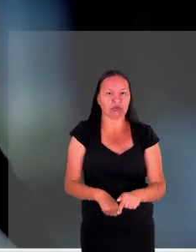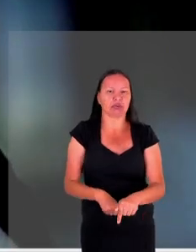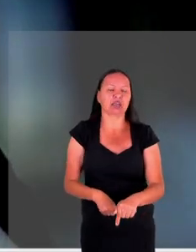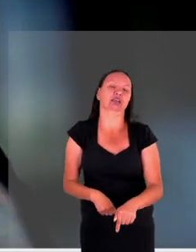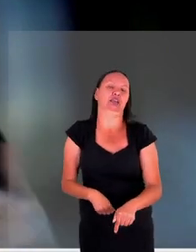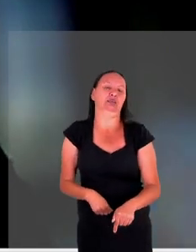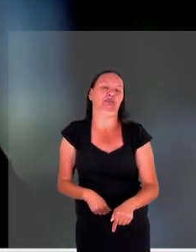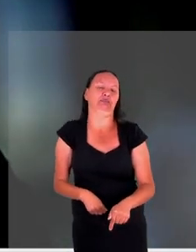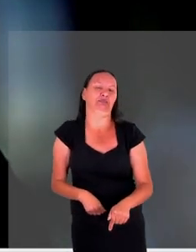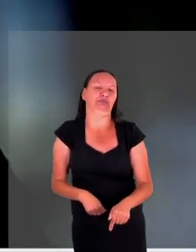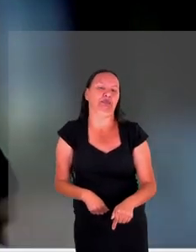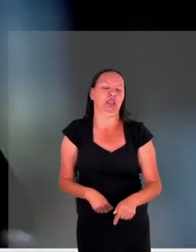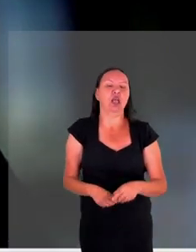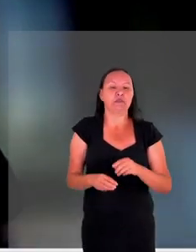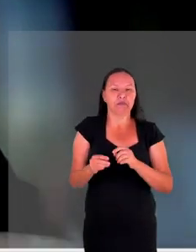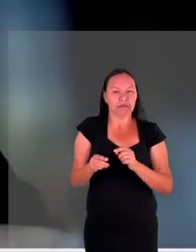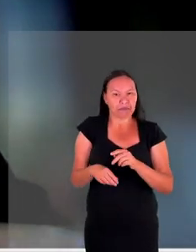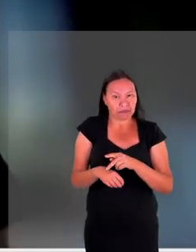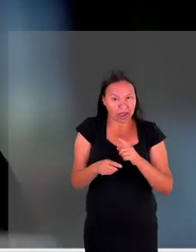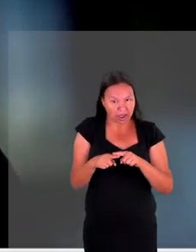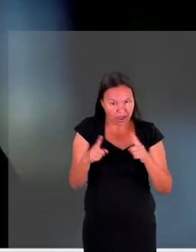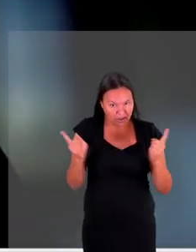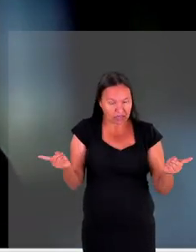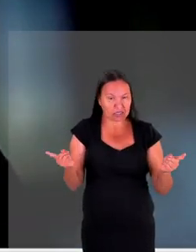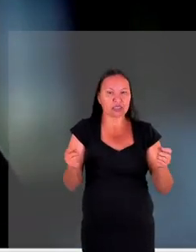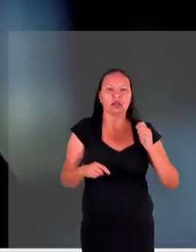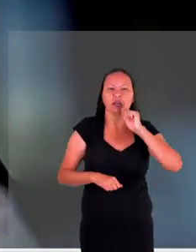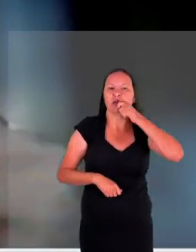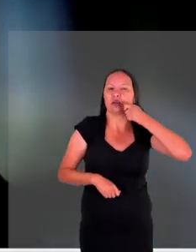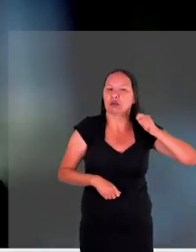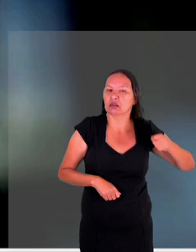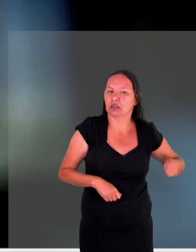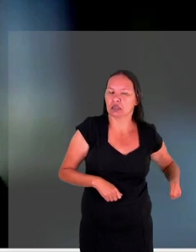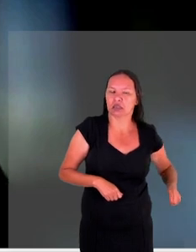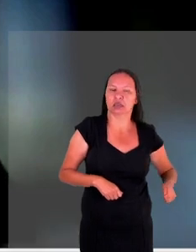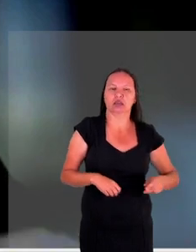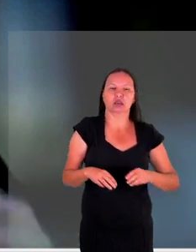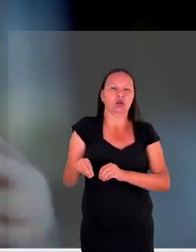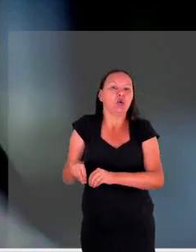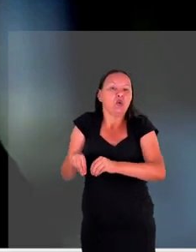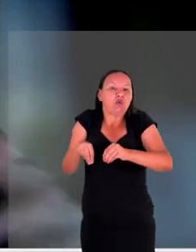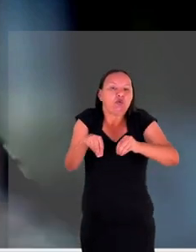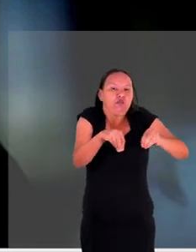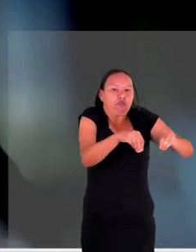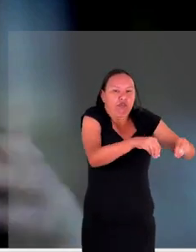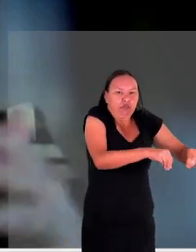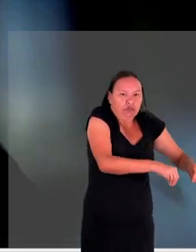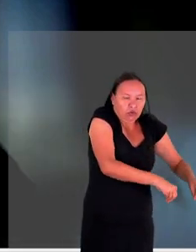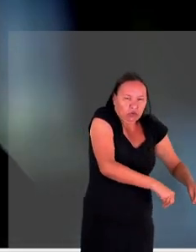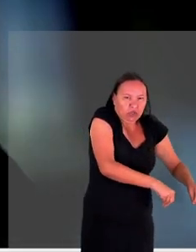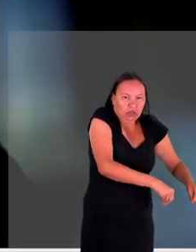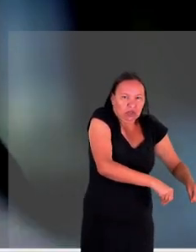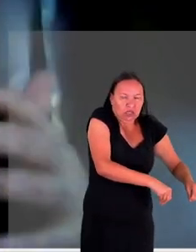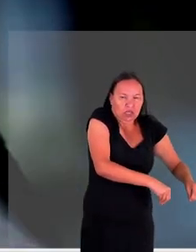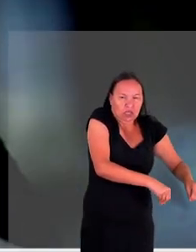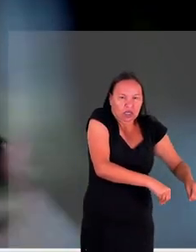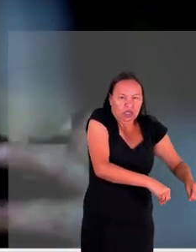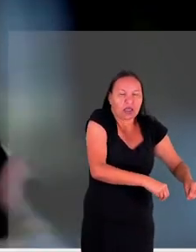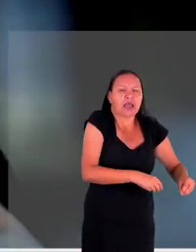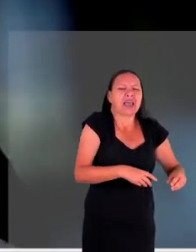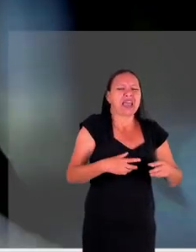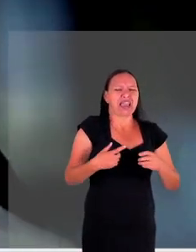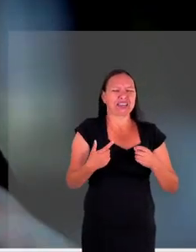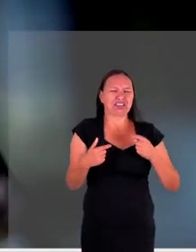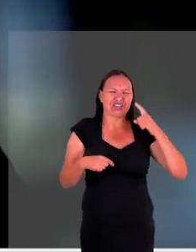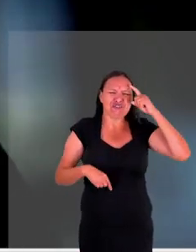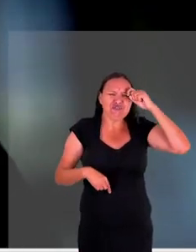fora do país a gente sabe que a Ucrânia é um país leste europeu fora da zona europeia a discrepância em qualidade de vida e salários